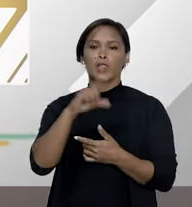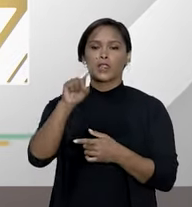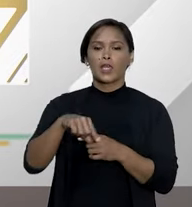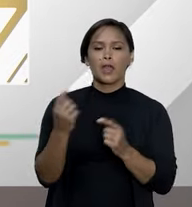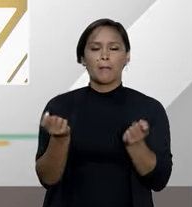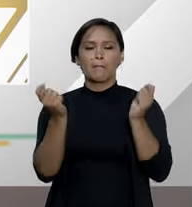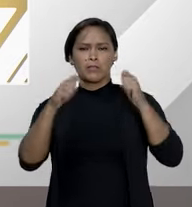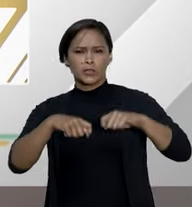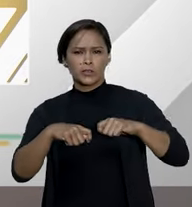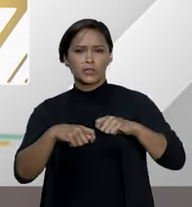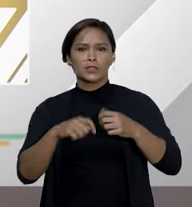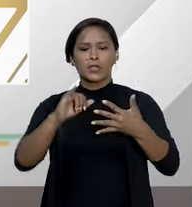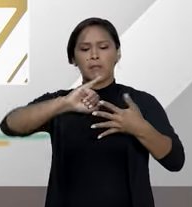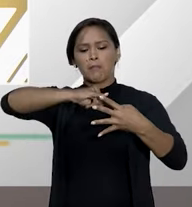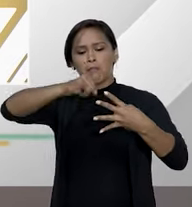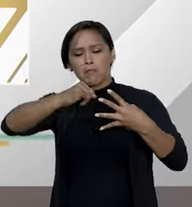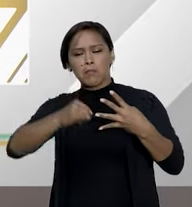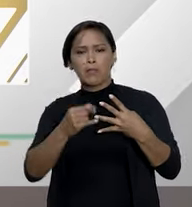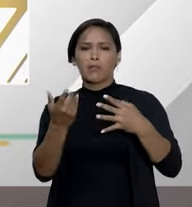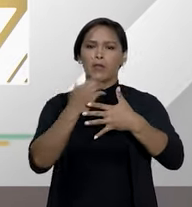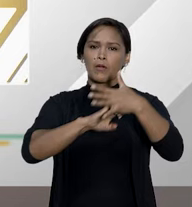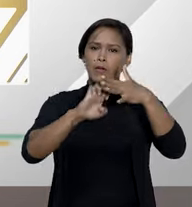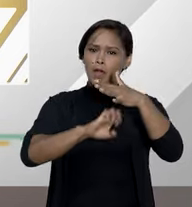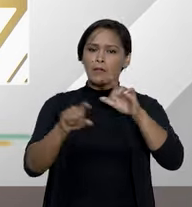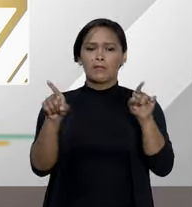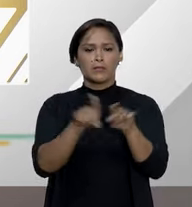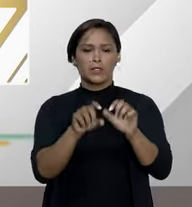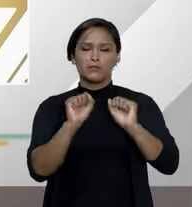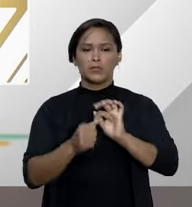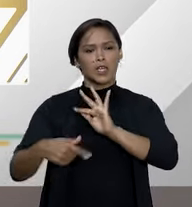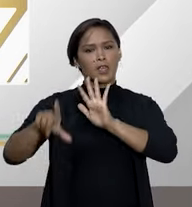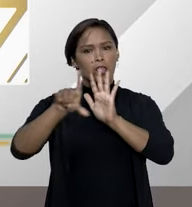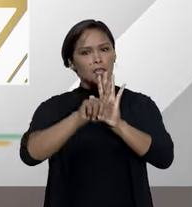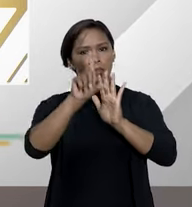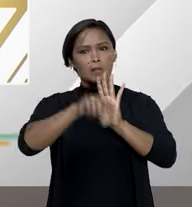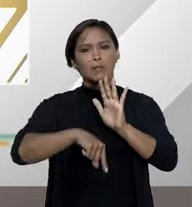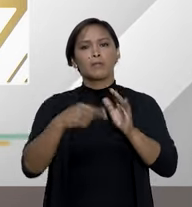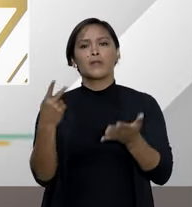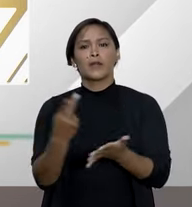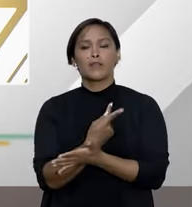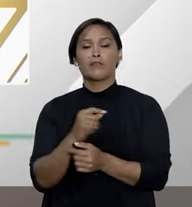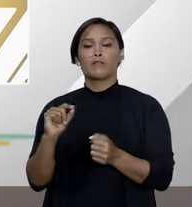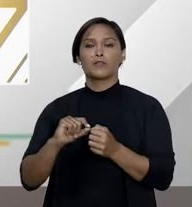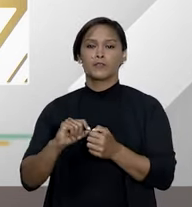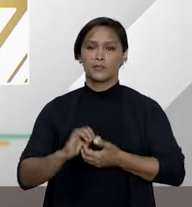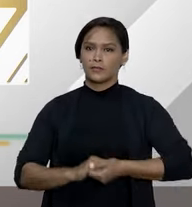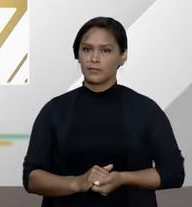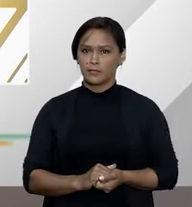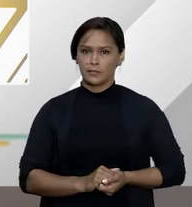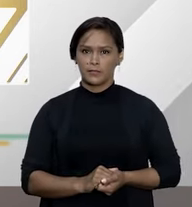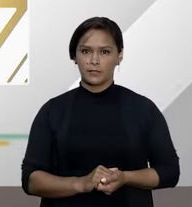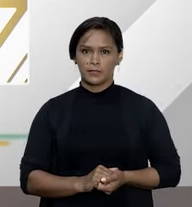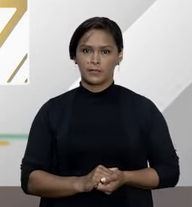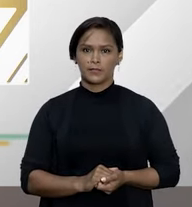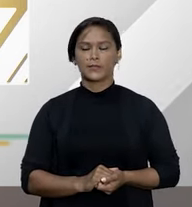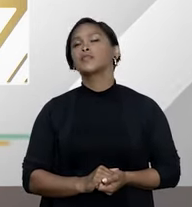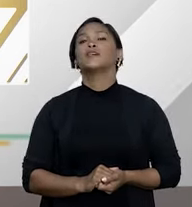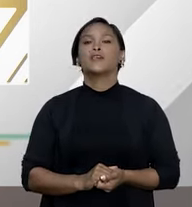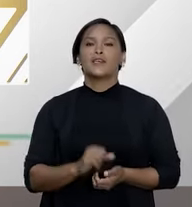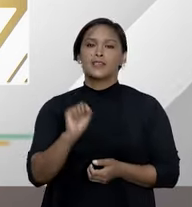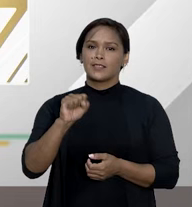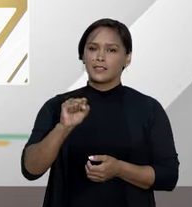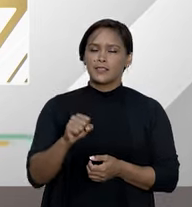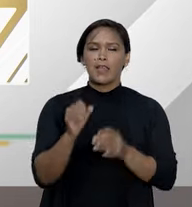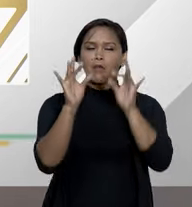hipóteses ou as empresas de planos de saúde têm legitimidade para agir assim? Esse é um